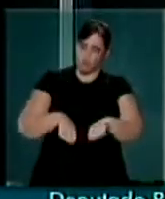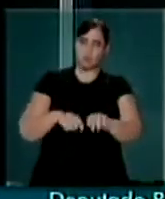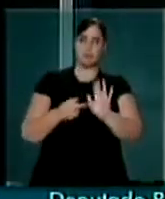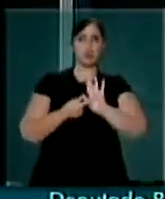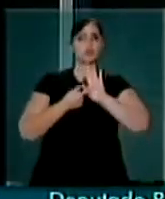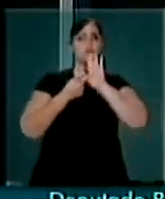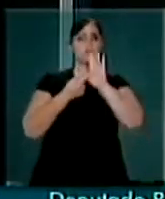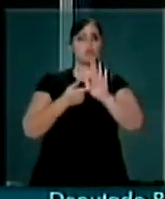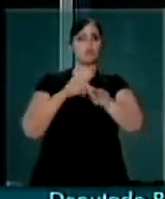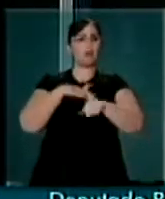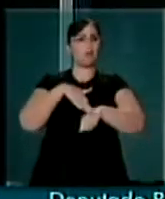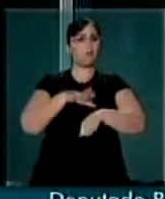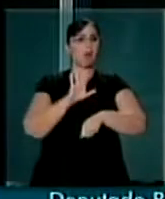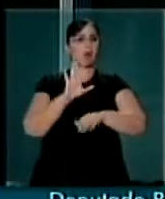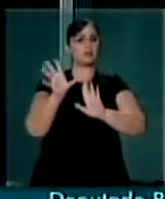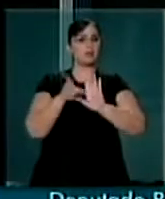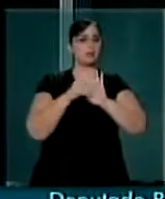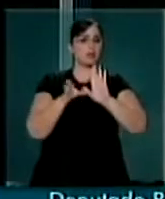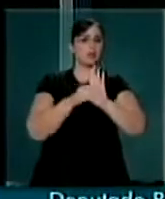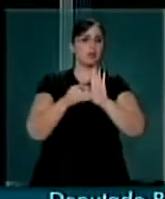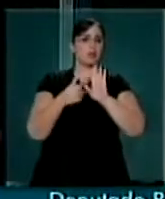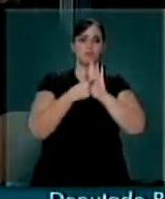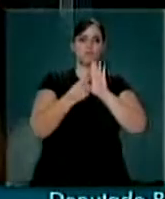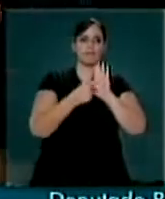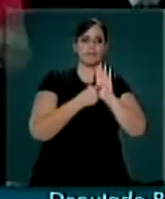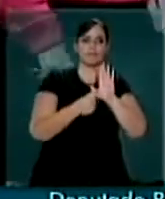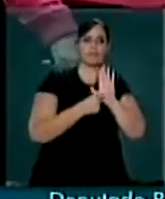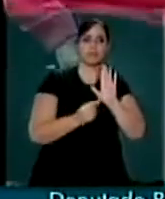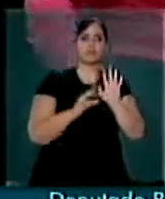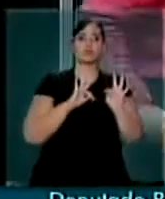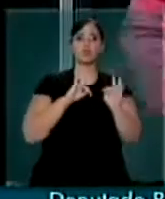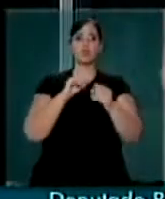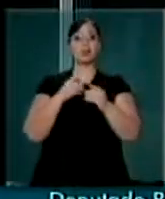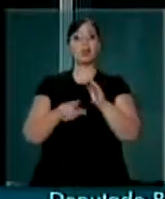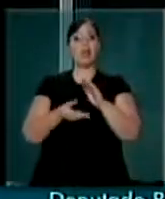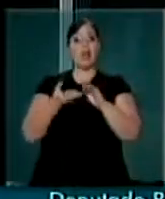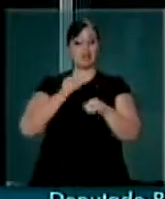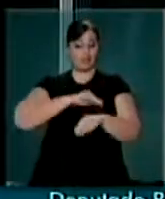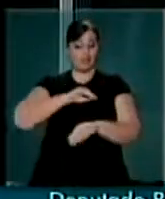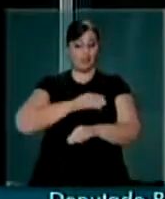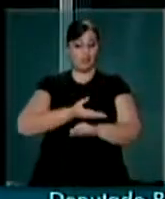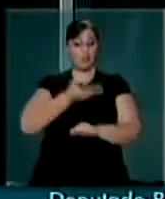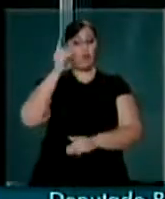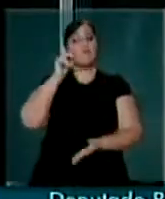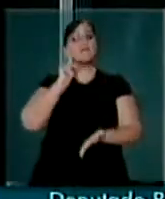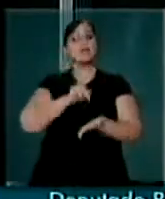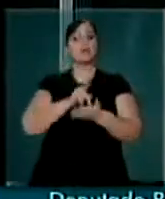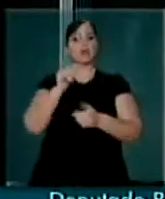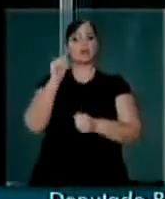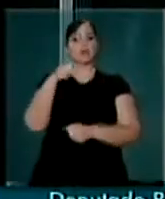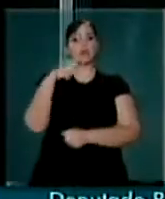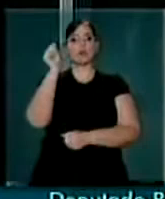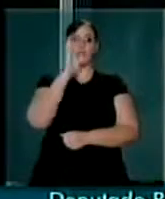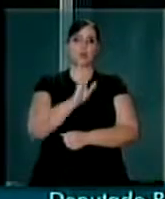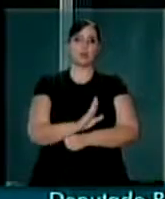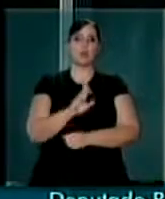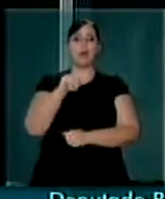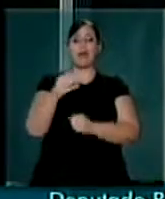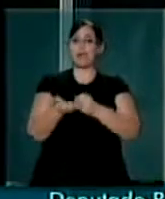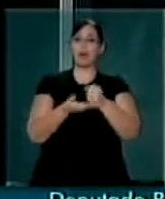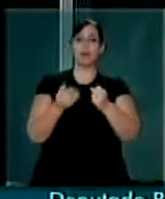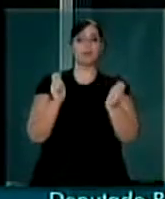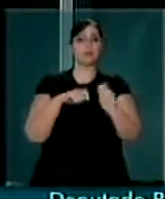as emendas que dão aumento verdadeiro e real aos aposentados do Brasil. É o mínimo que podemos fazer.